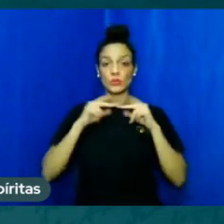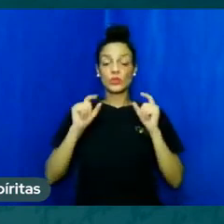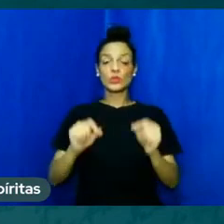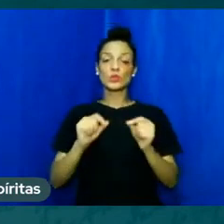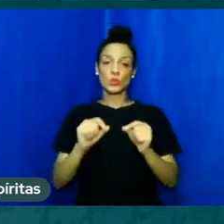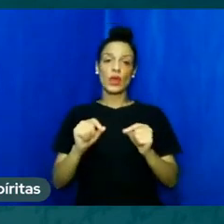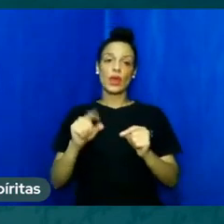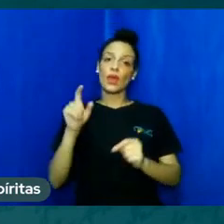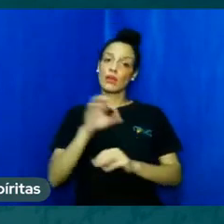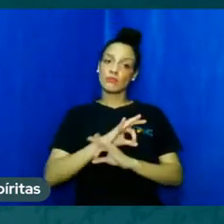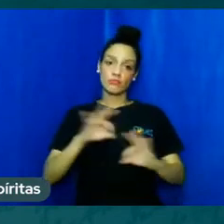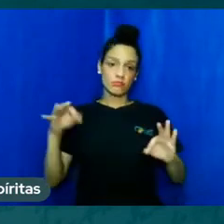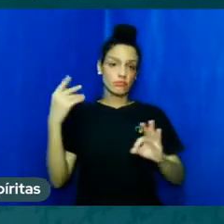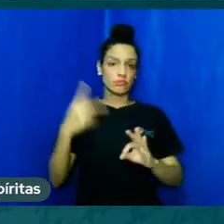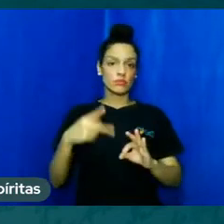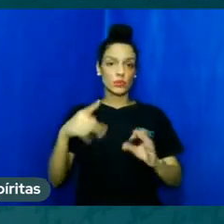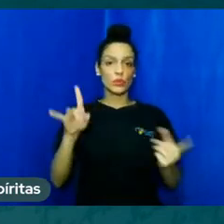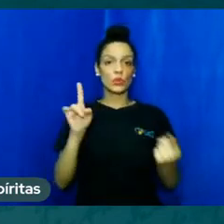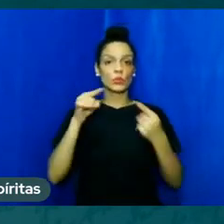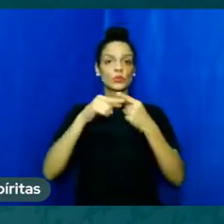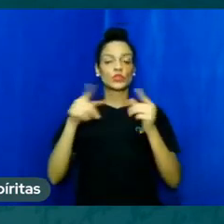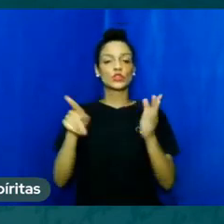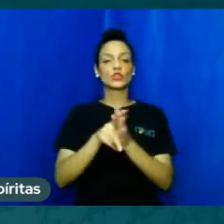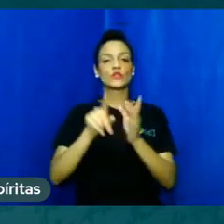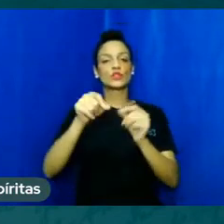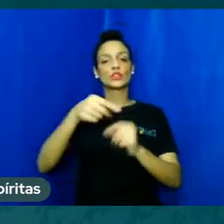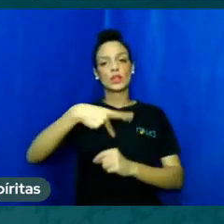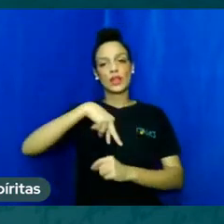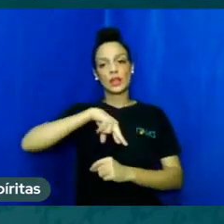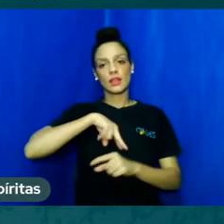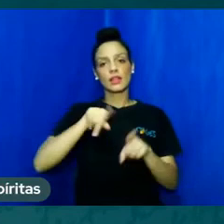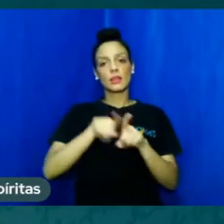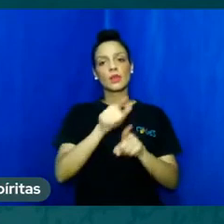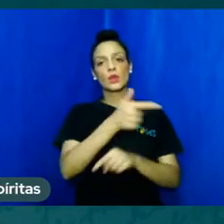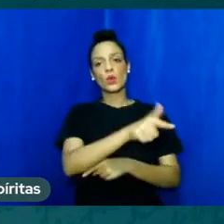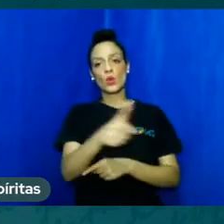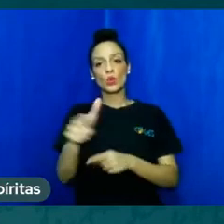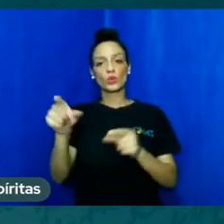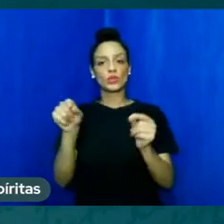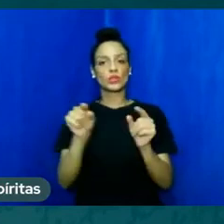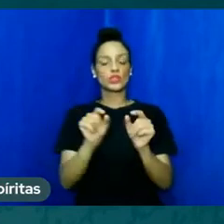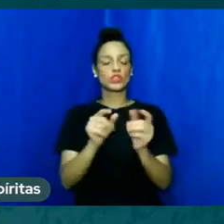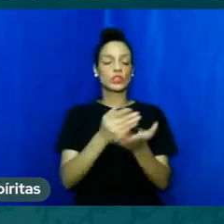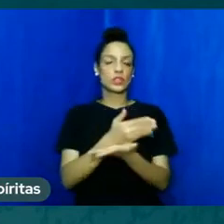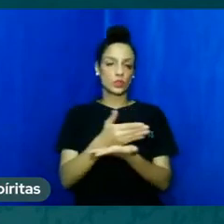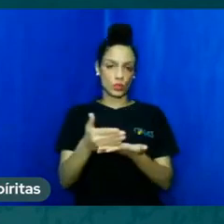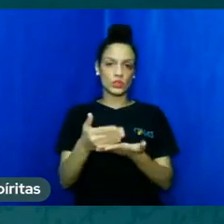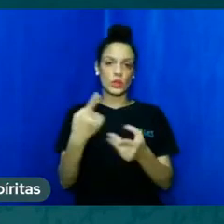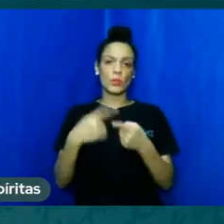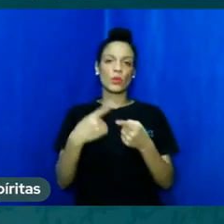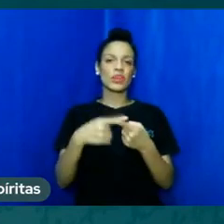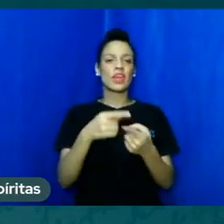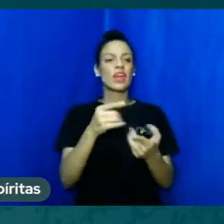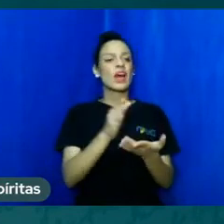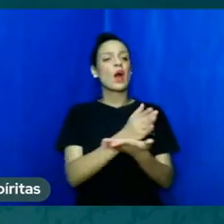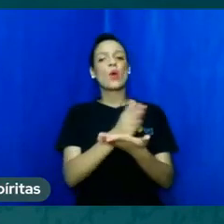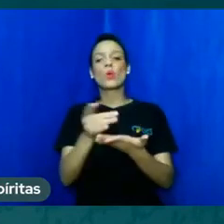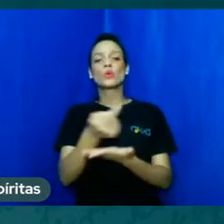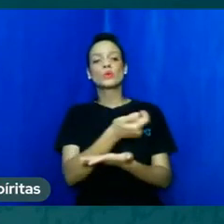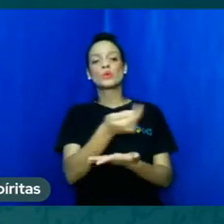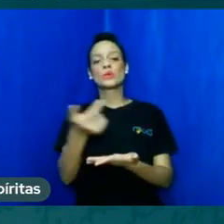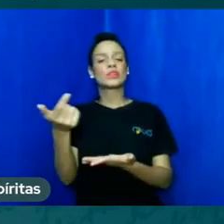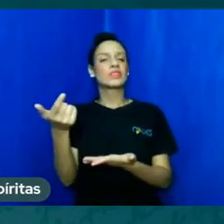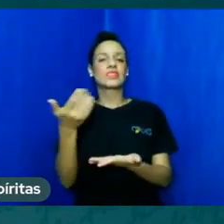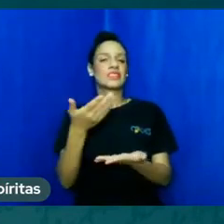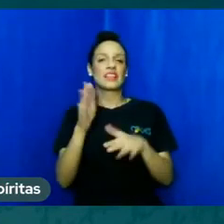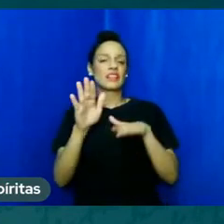ideia trazida por Kardec como todas da introdução que poucas pessoas gostam de ler as introduções e depois não entendem o conteúdo